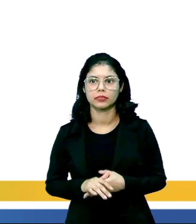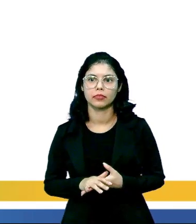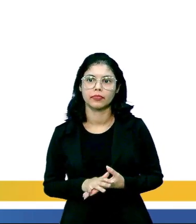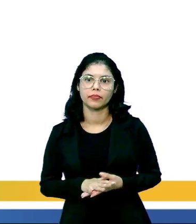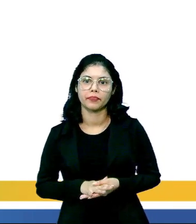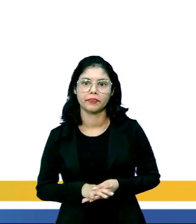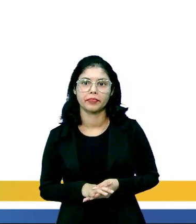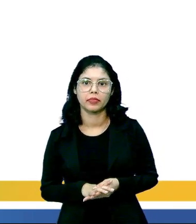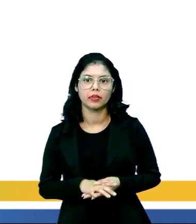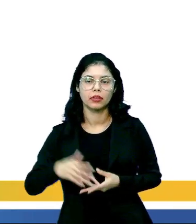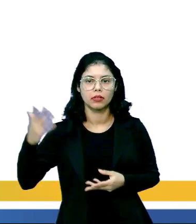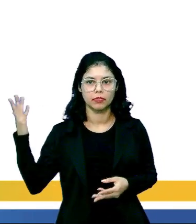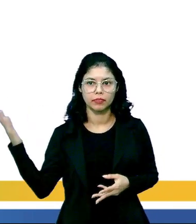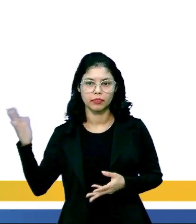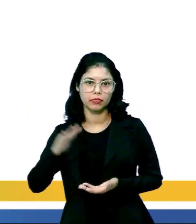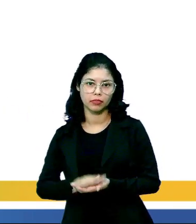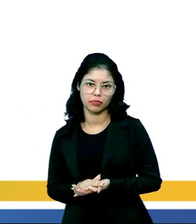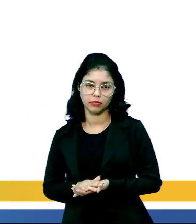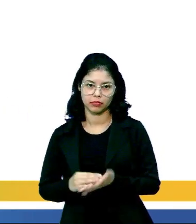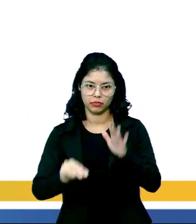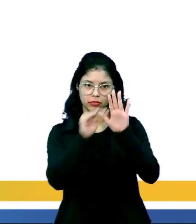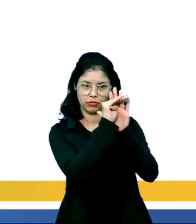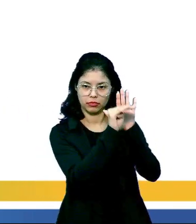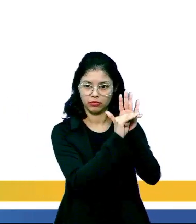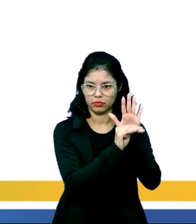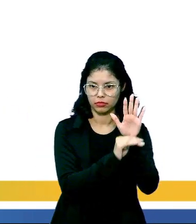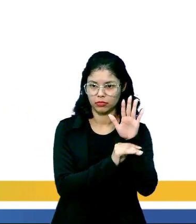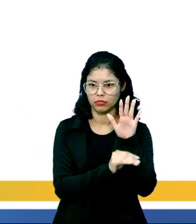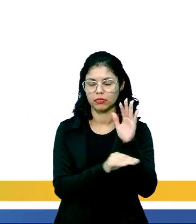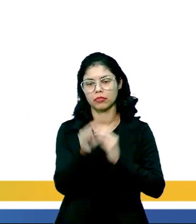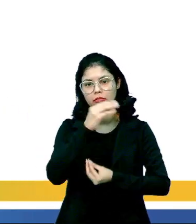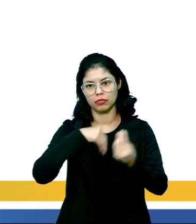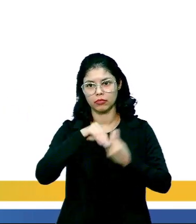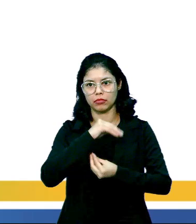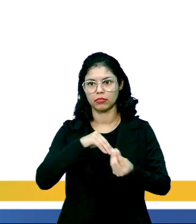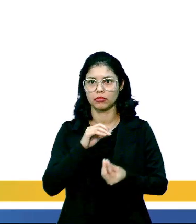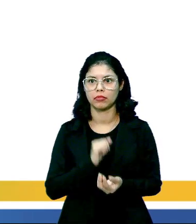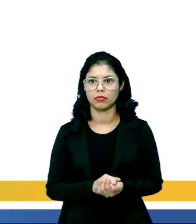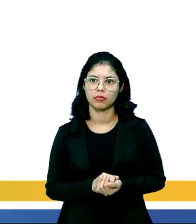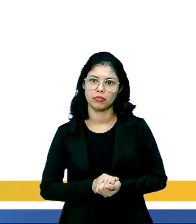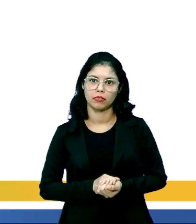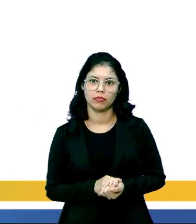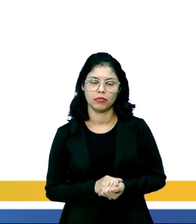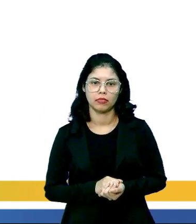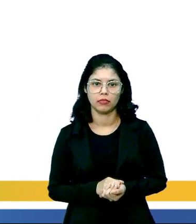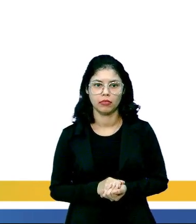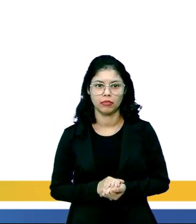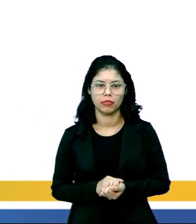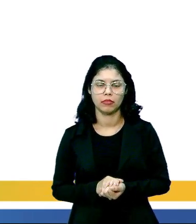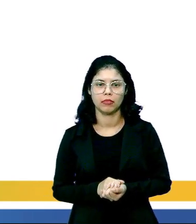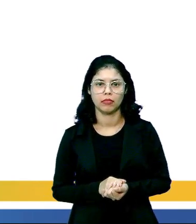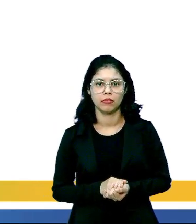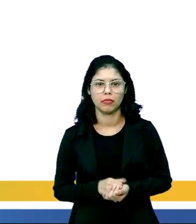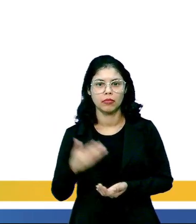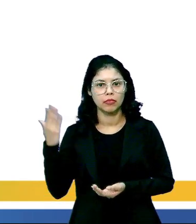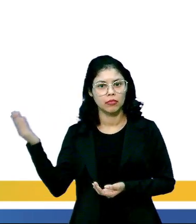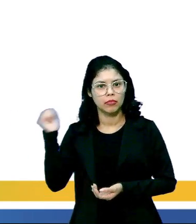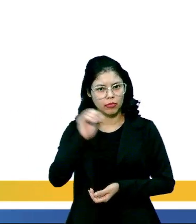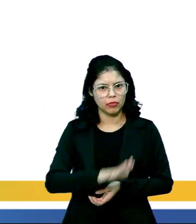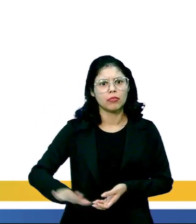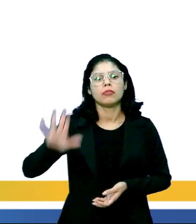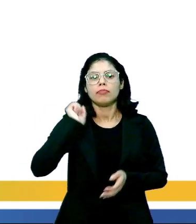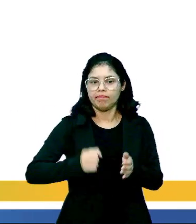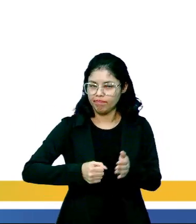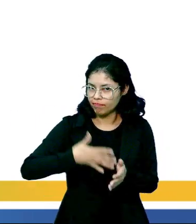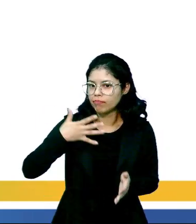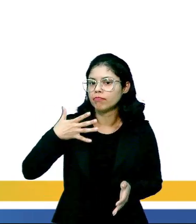E olha só. Fatores envolvidos na abertura e no fechamento dos estômagos. Isso aqui, pessoal, geralmente cai